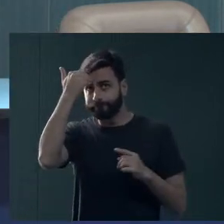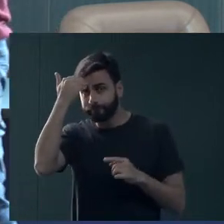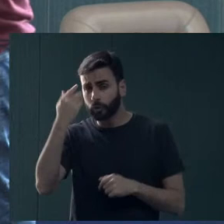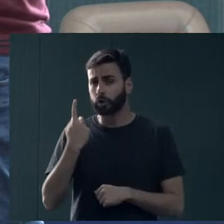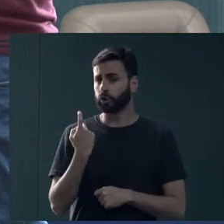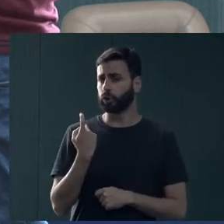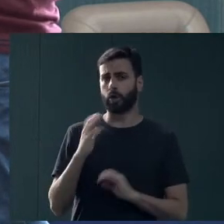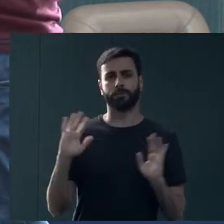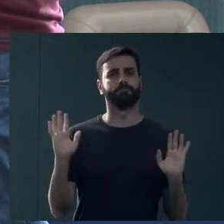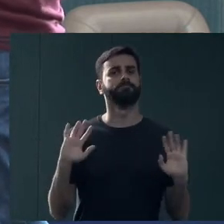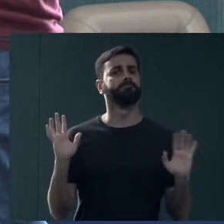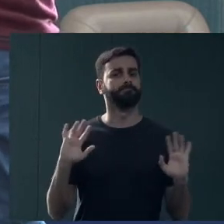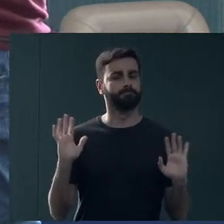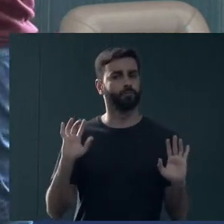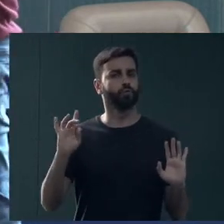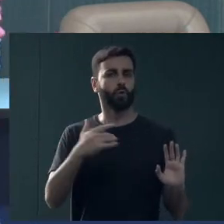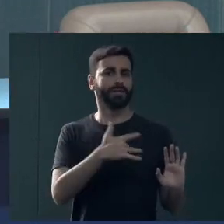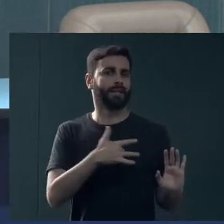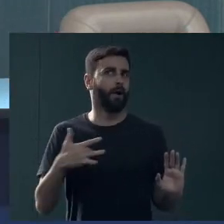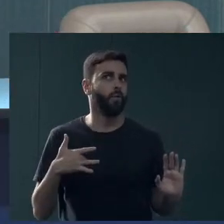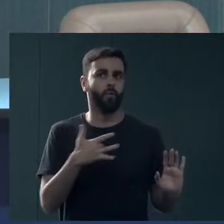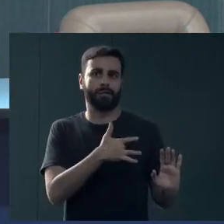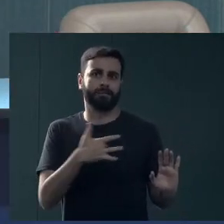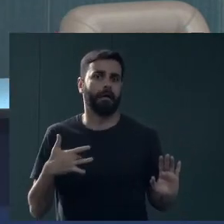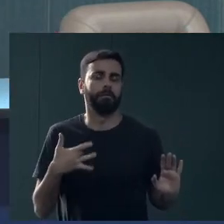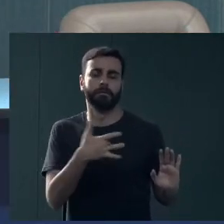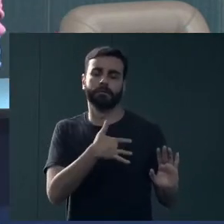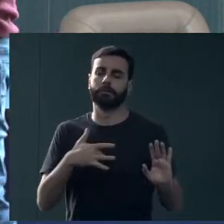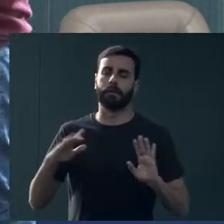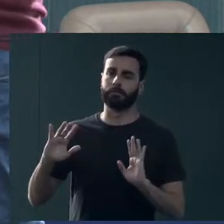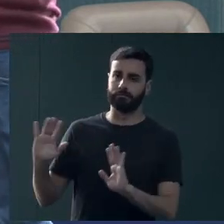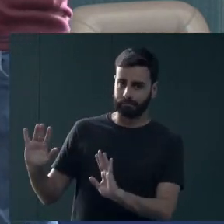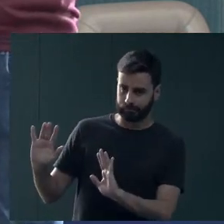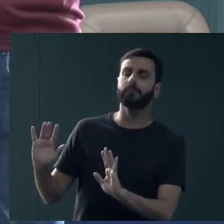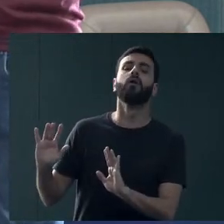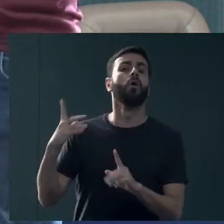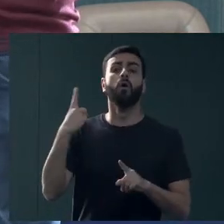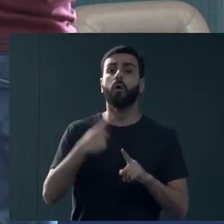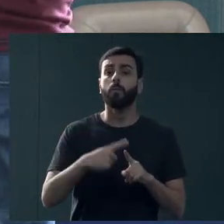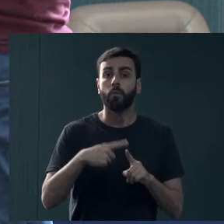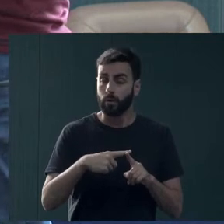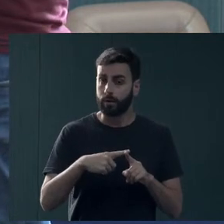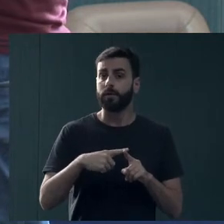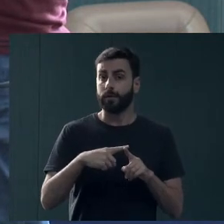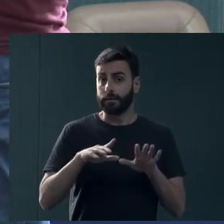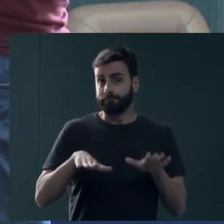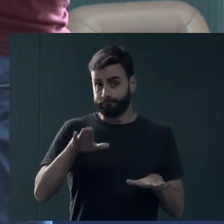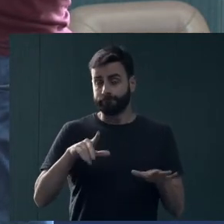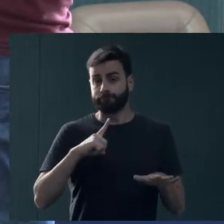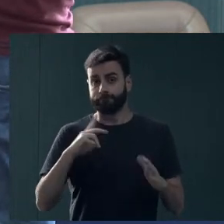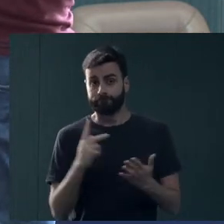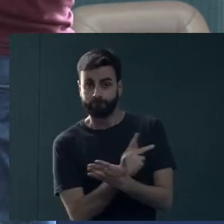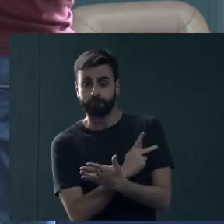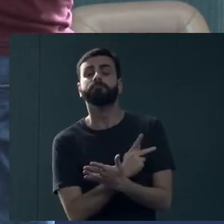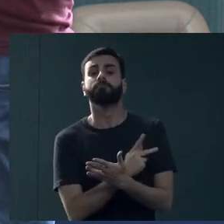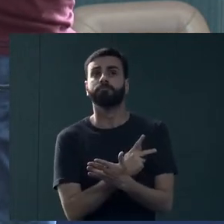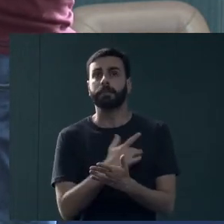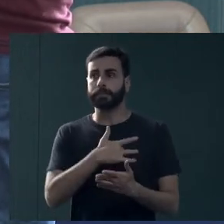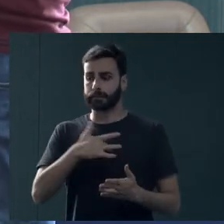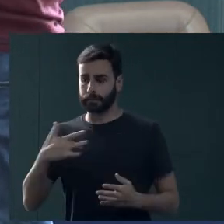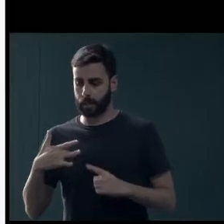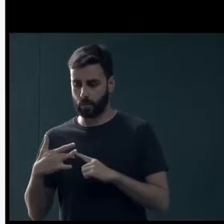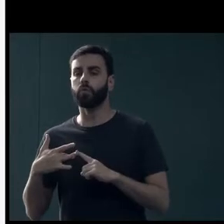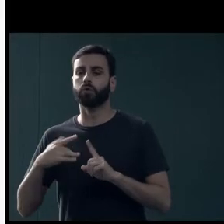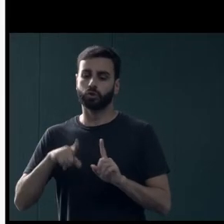só com dispositivos de saúde, visão de saúde ou de visão psíquico-social. Por quê? Muitas vezes, as demandas precisam de